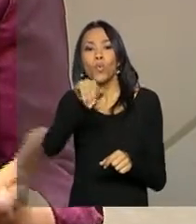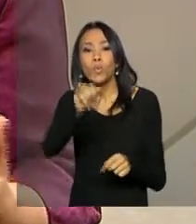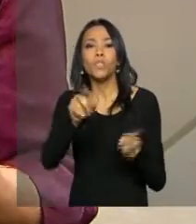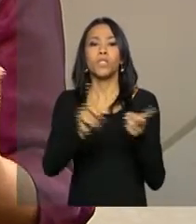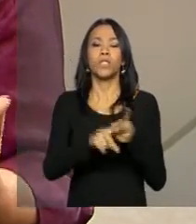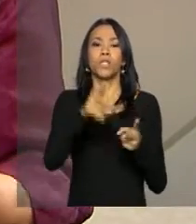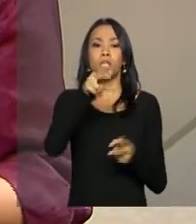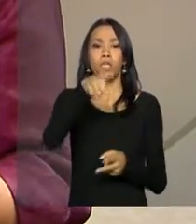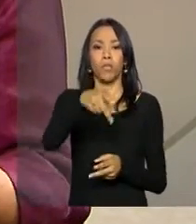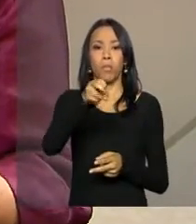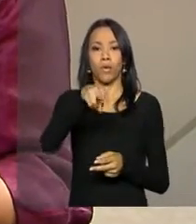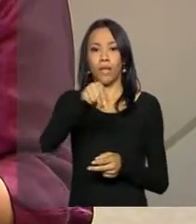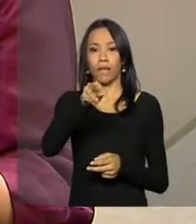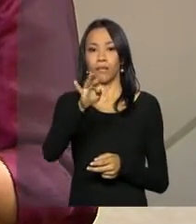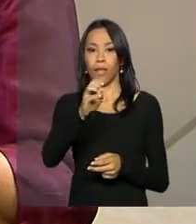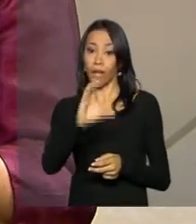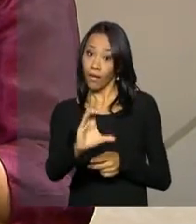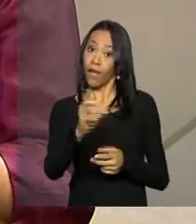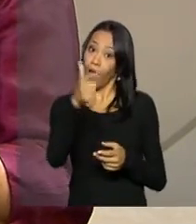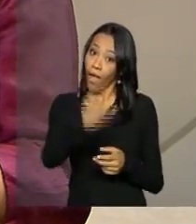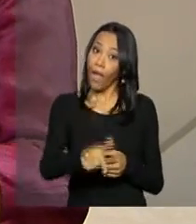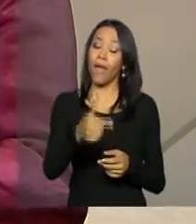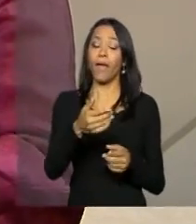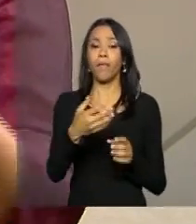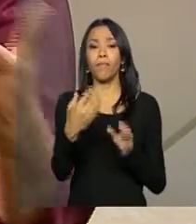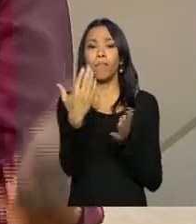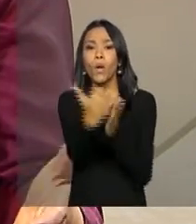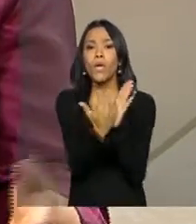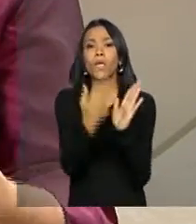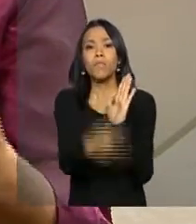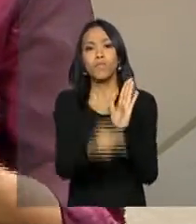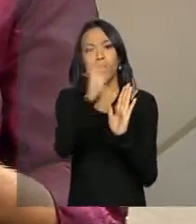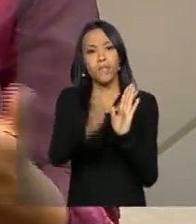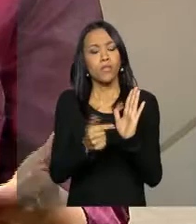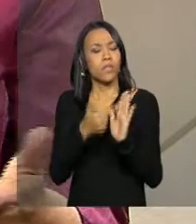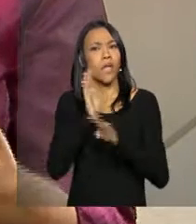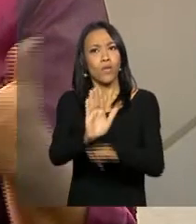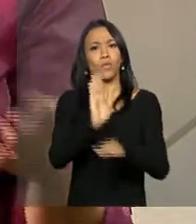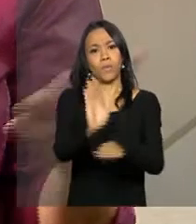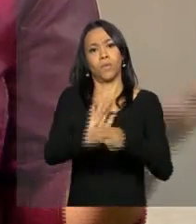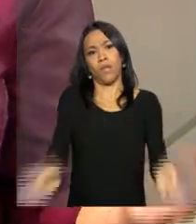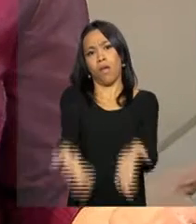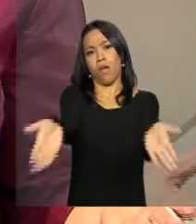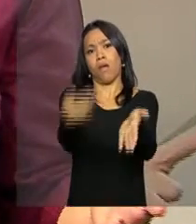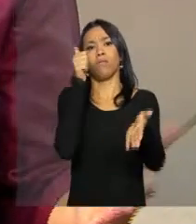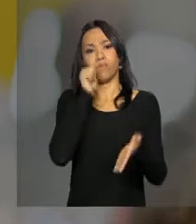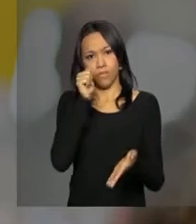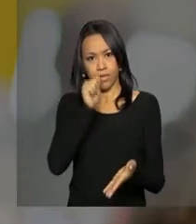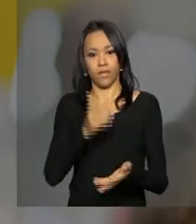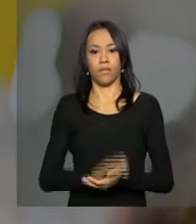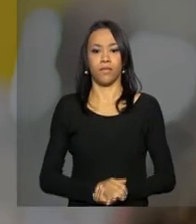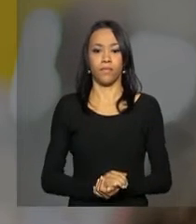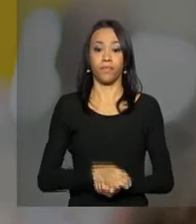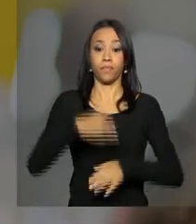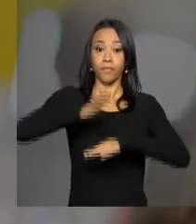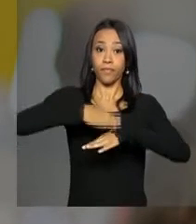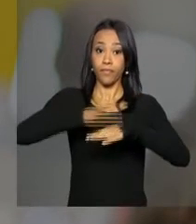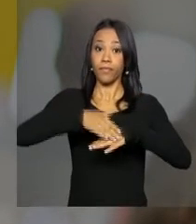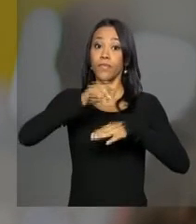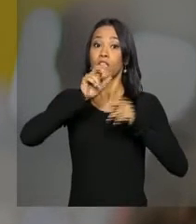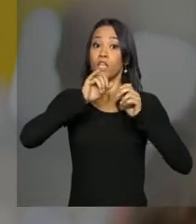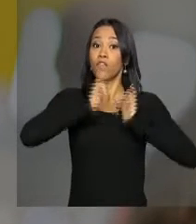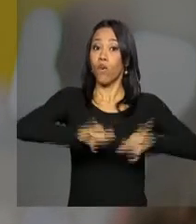são programas que realmente têm feito uma diferença muito importante na vida das mulheres. De acordo com o